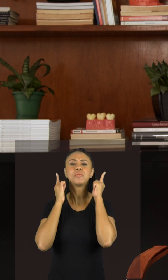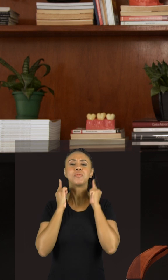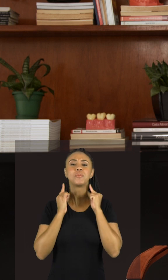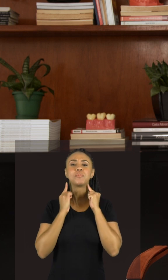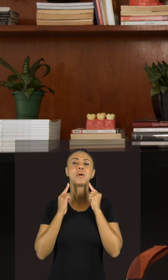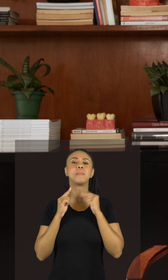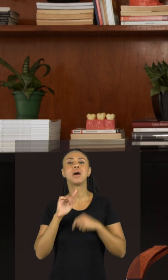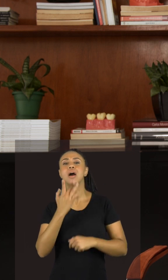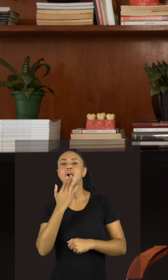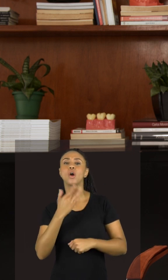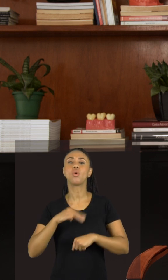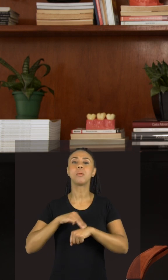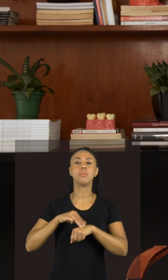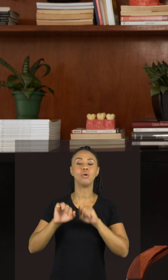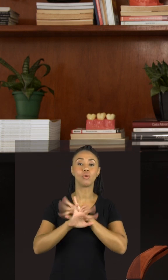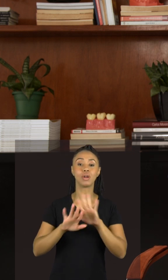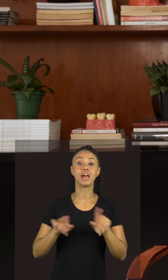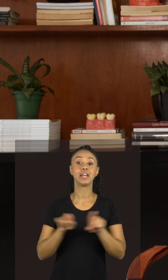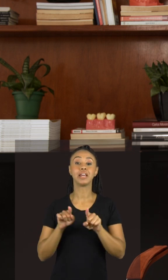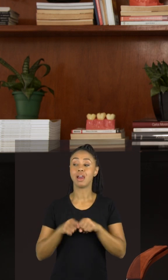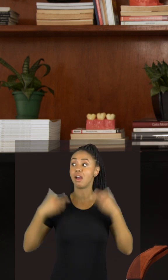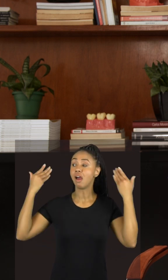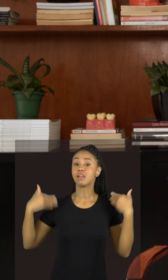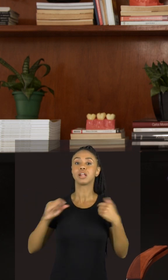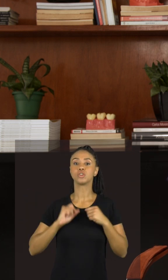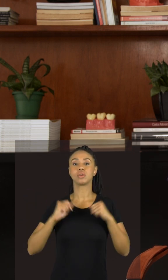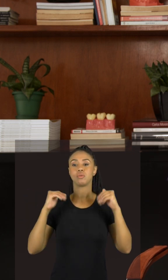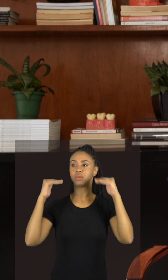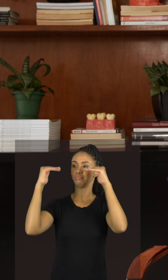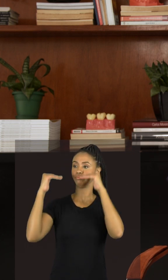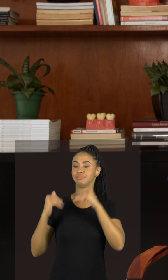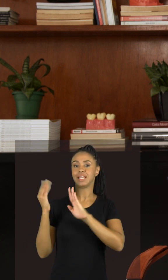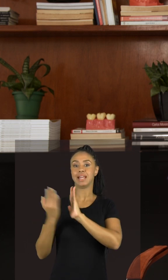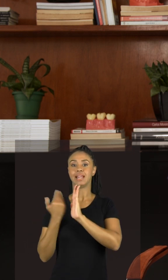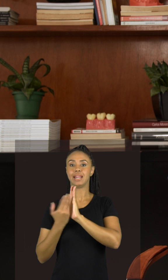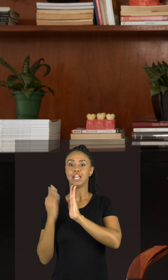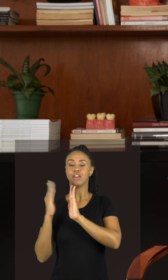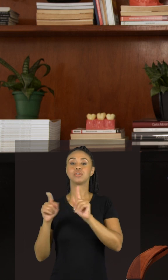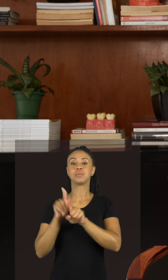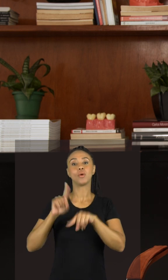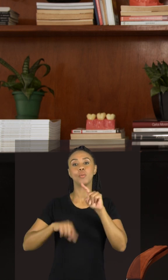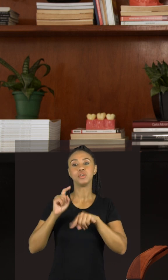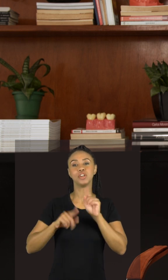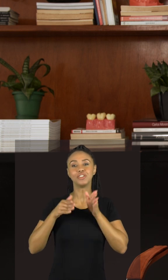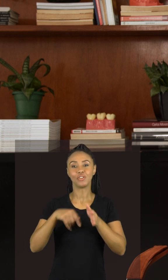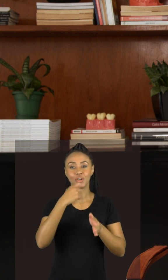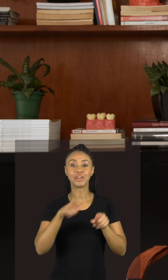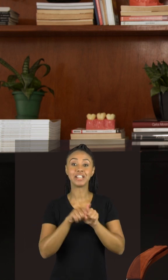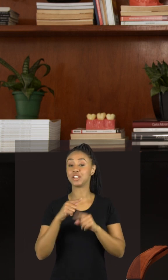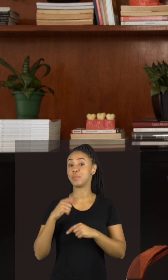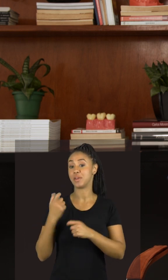de cor marrom clara e atrás de mim tem uma estante cheia de livros e objetos odontológicos e plantas bem